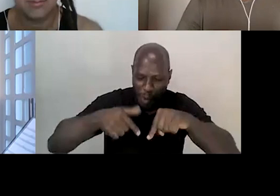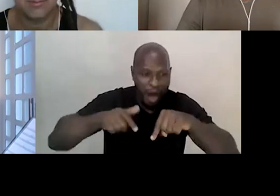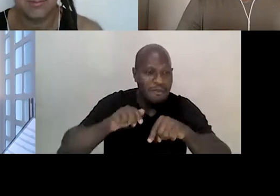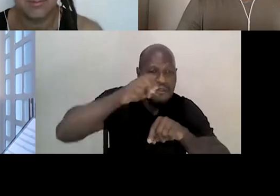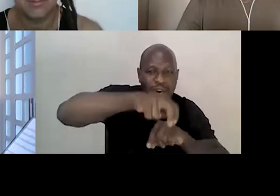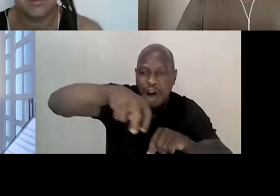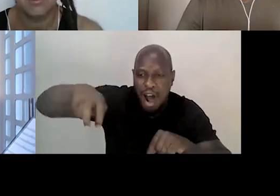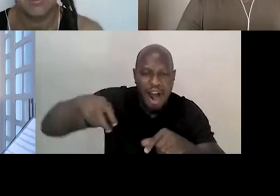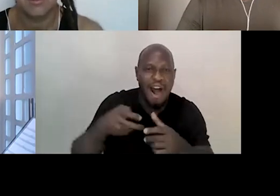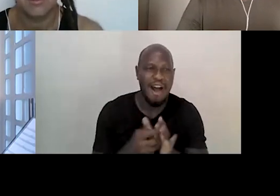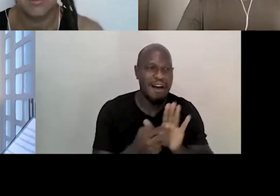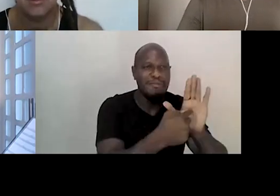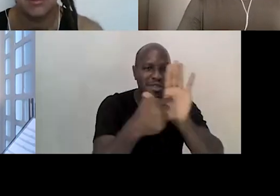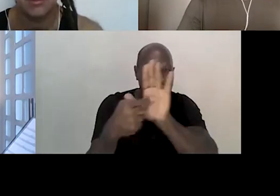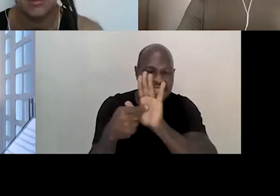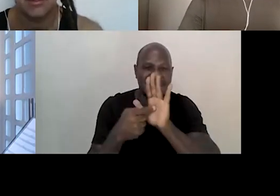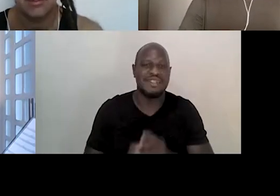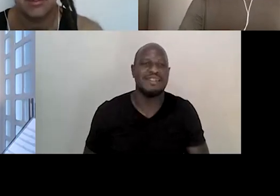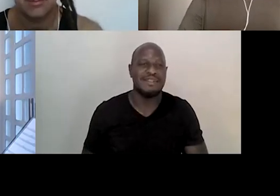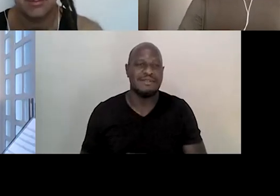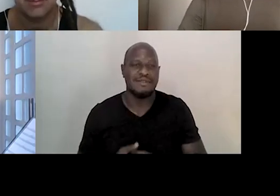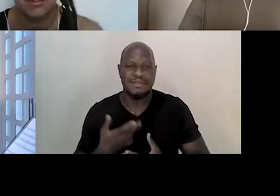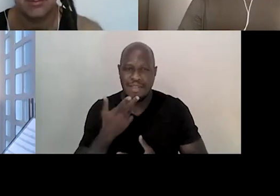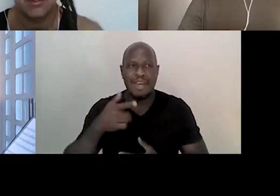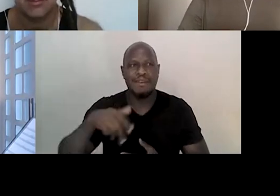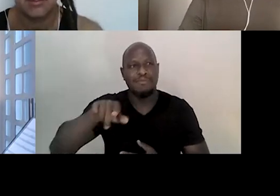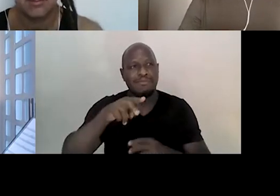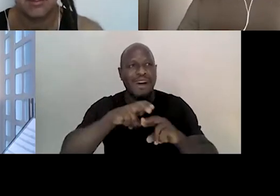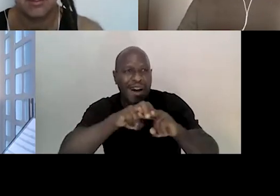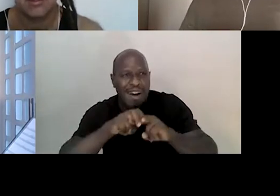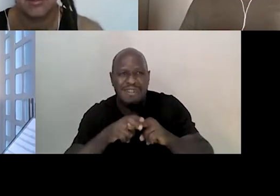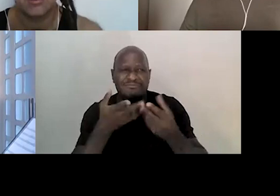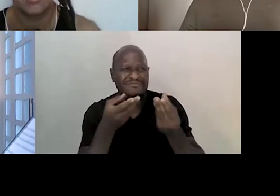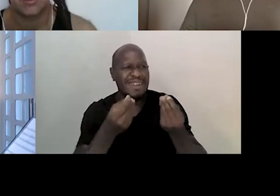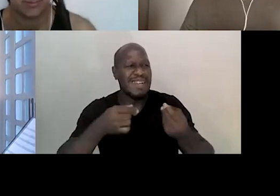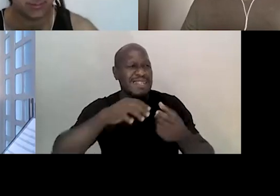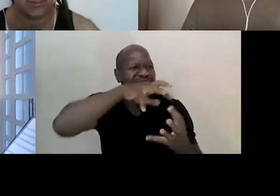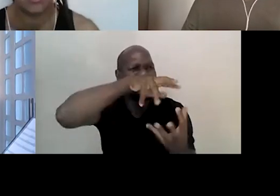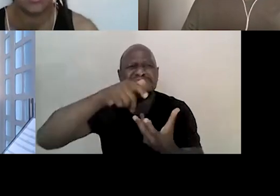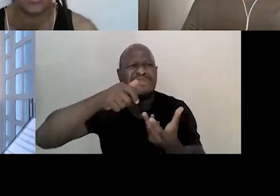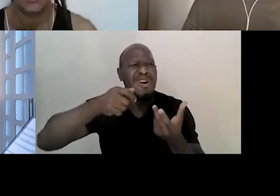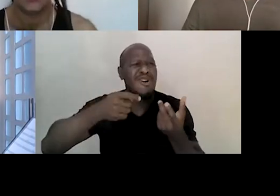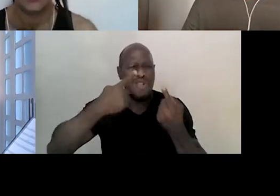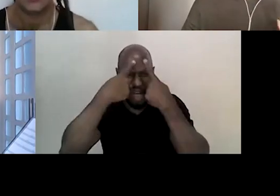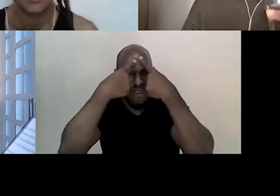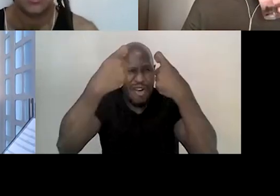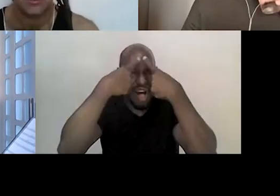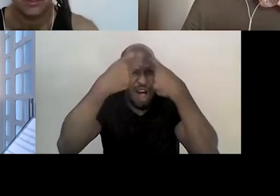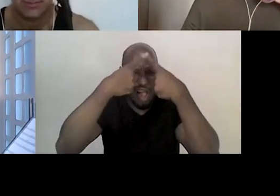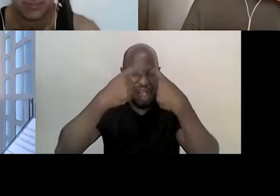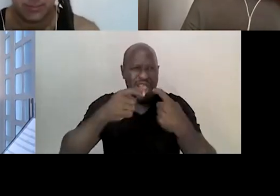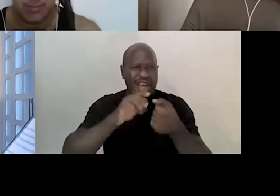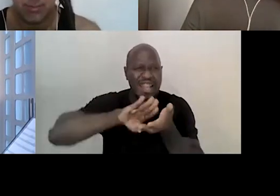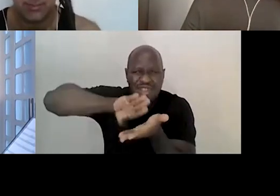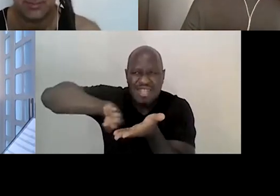-golpe nesse sistema, né? Tão violento, tão excludente, que vai aperfeiçoando aí